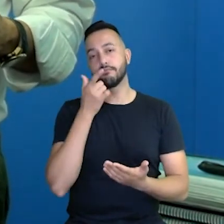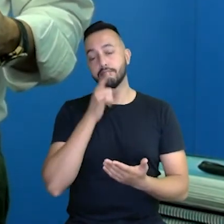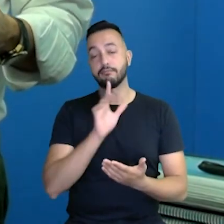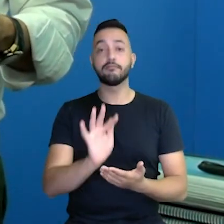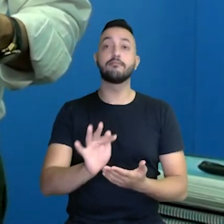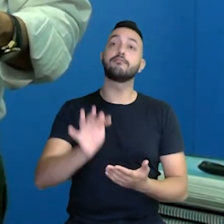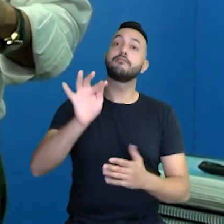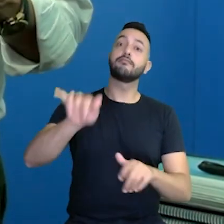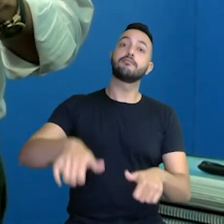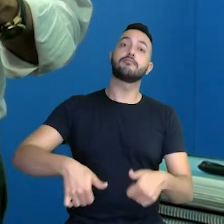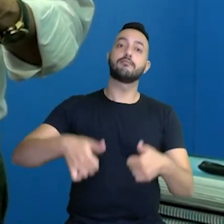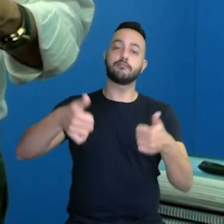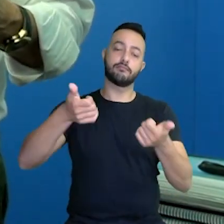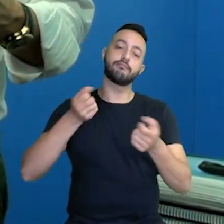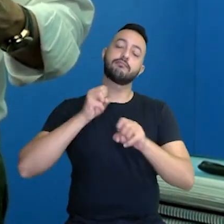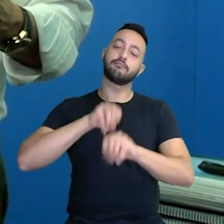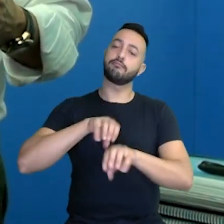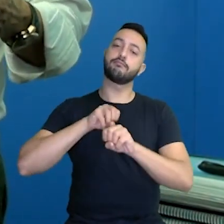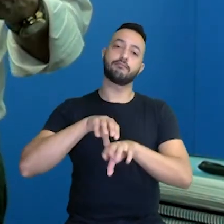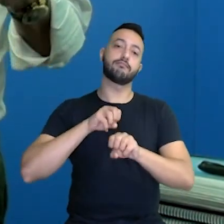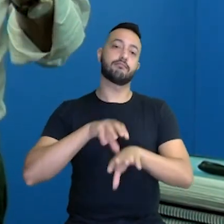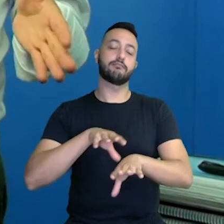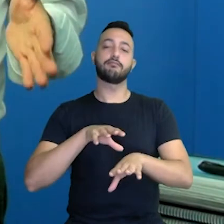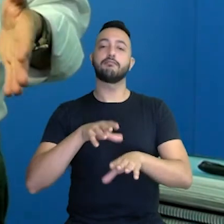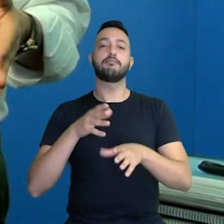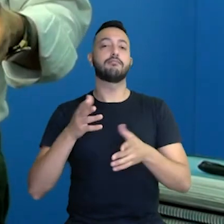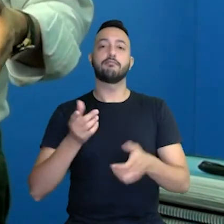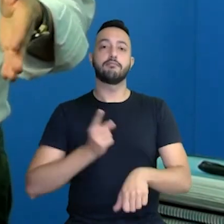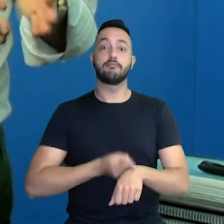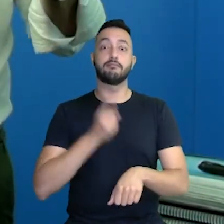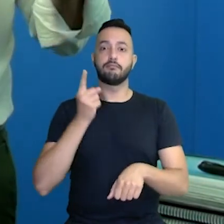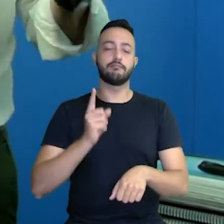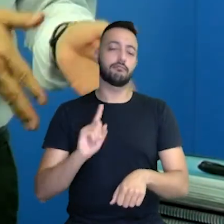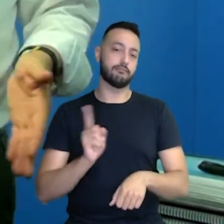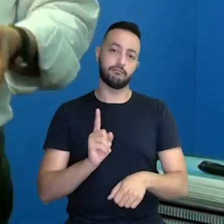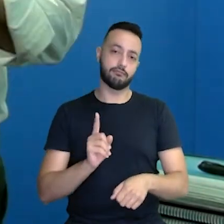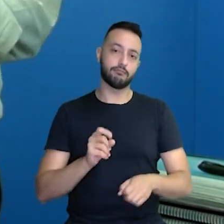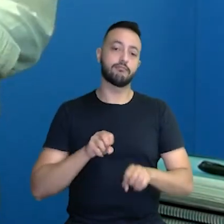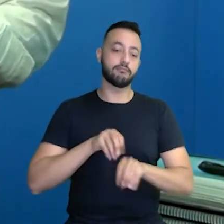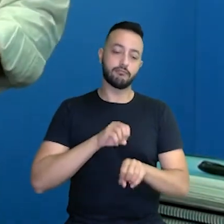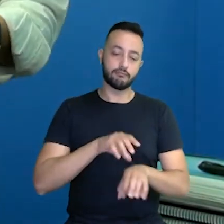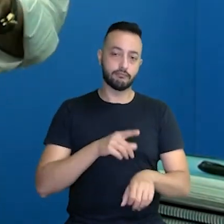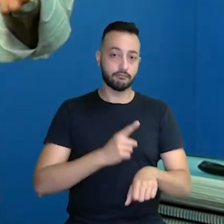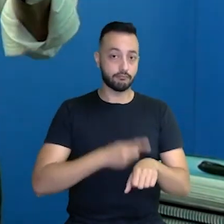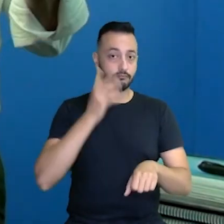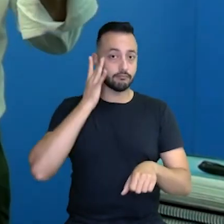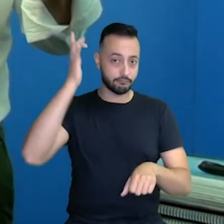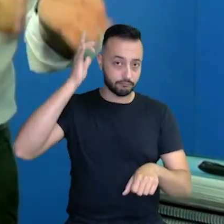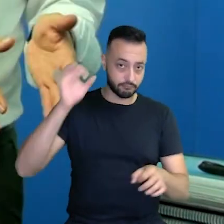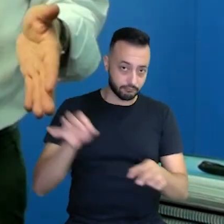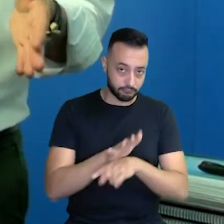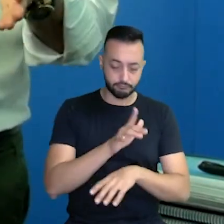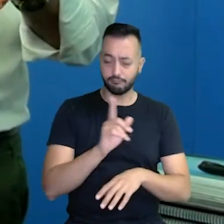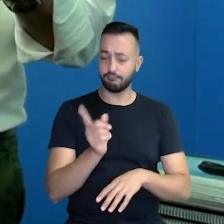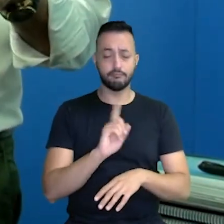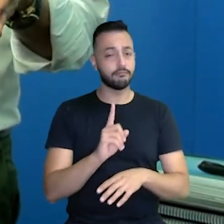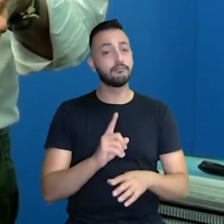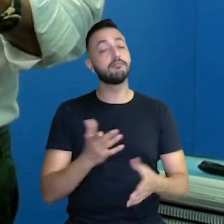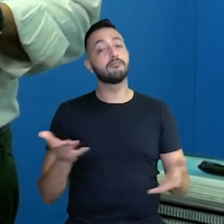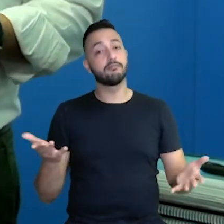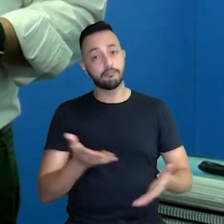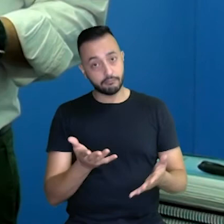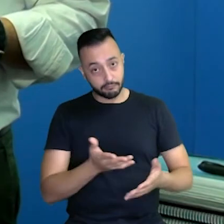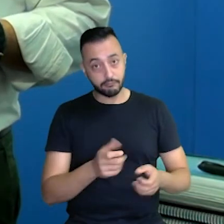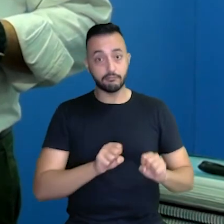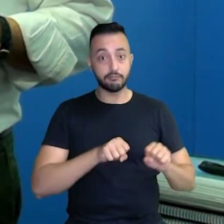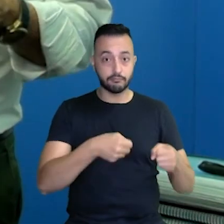lá na frente, porque a educação não é coisa que é instantânea, você planta hoje e colhe amanhã, nós estamos plantando hoje para colher